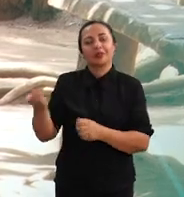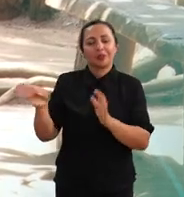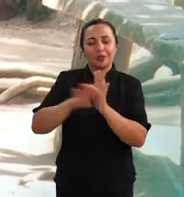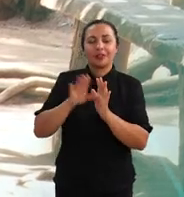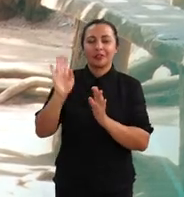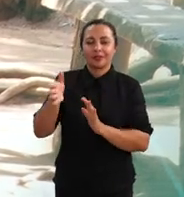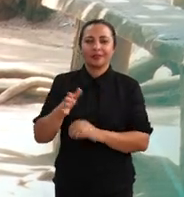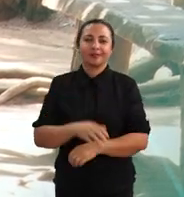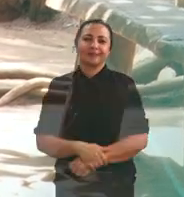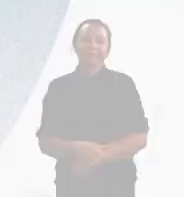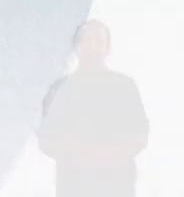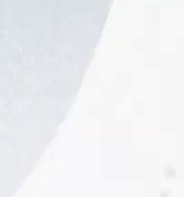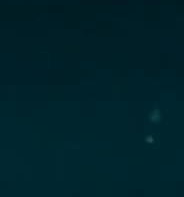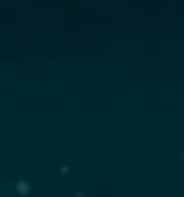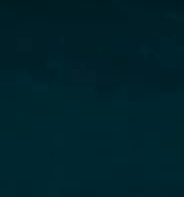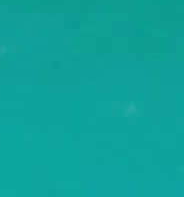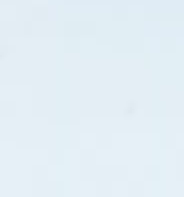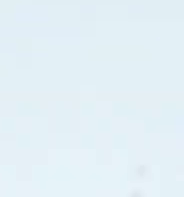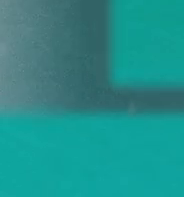A gente volta já já.